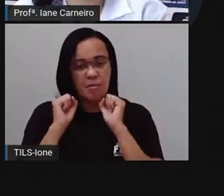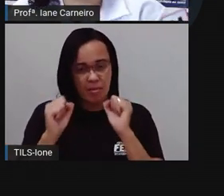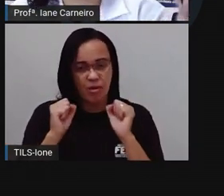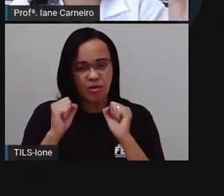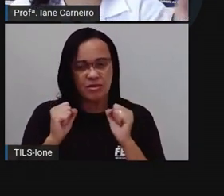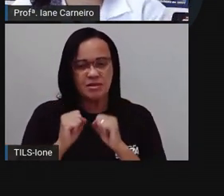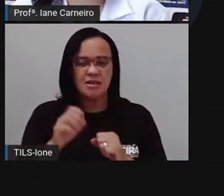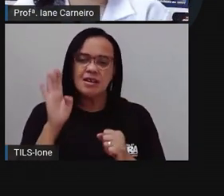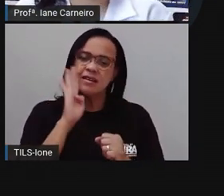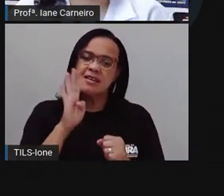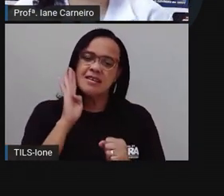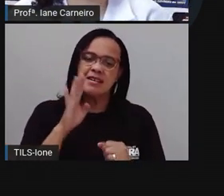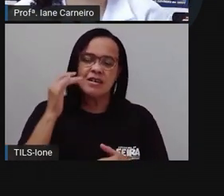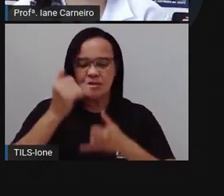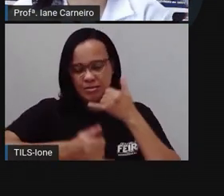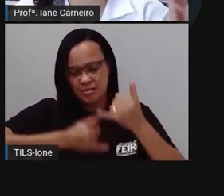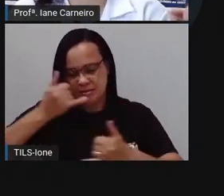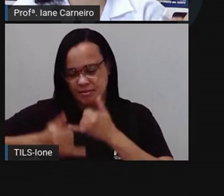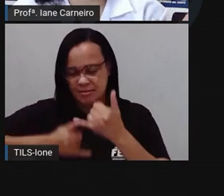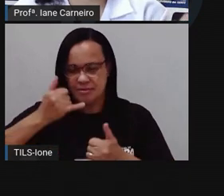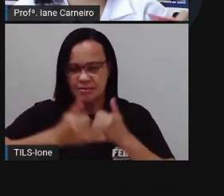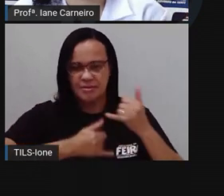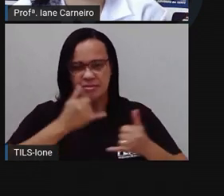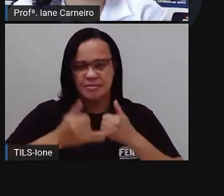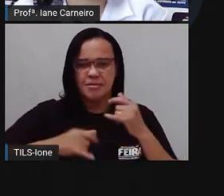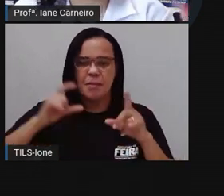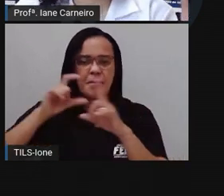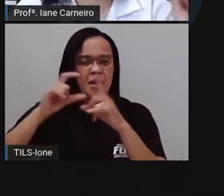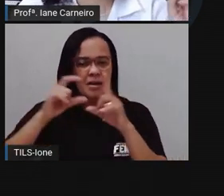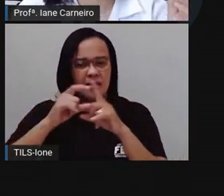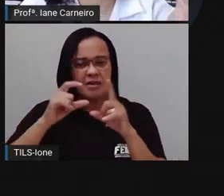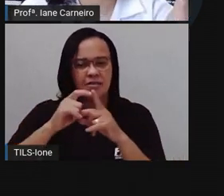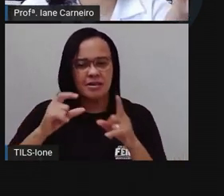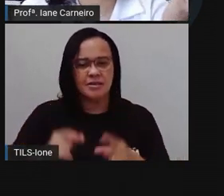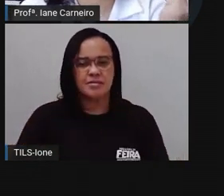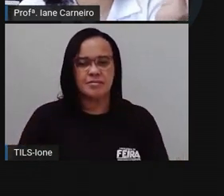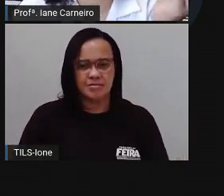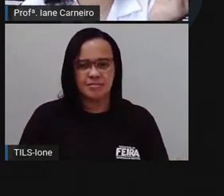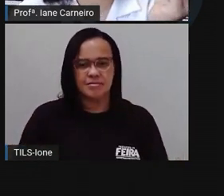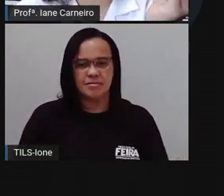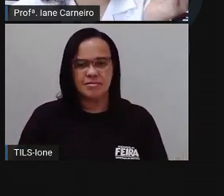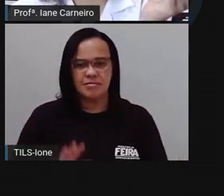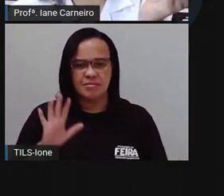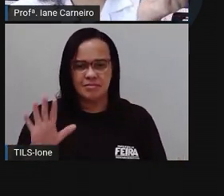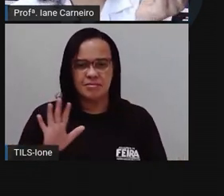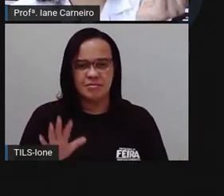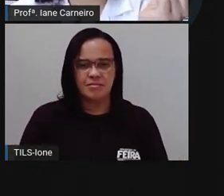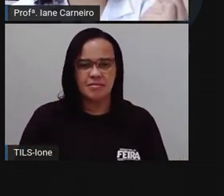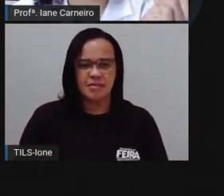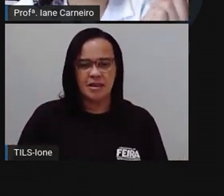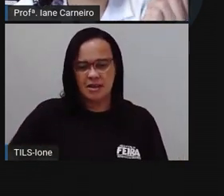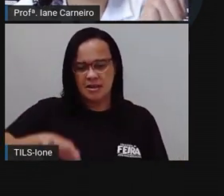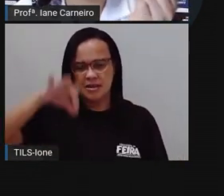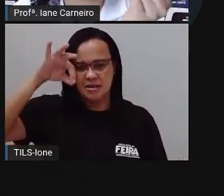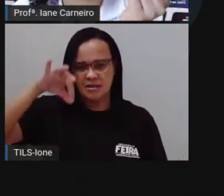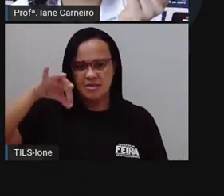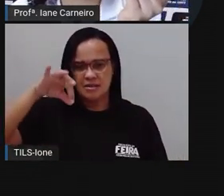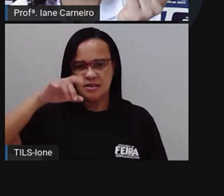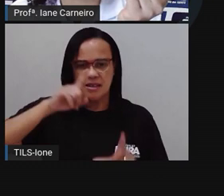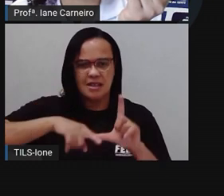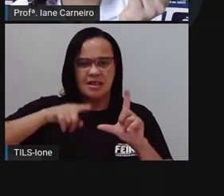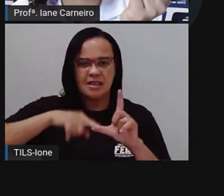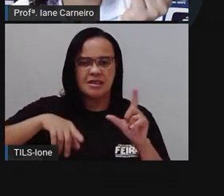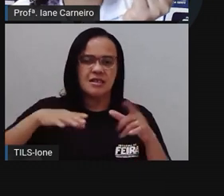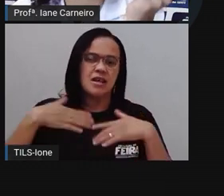brincar de escrever uma palavra usando o alfabeto móvel. A Pró, ó, sorteou essa letra. Que letra é essa? Quem lembra?